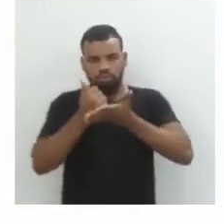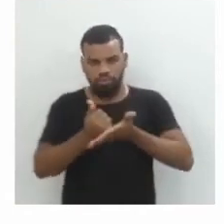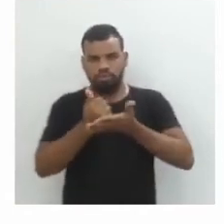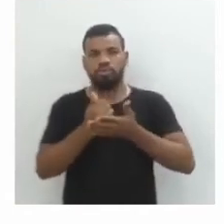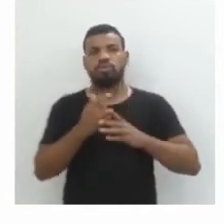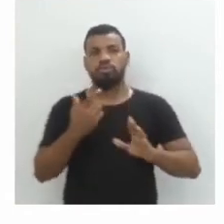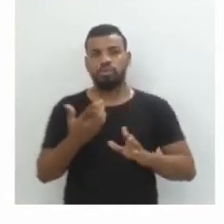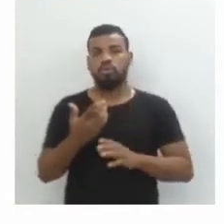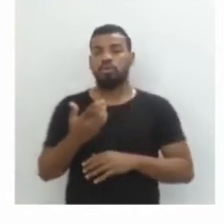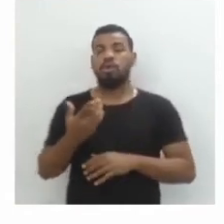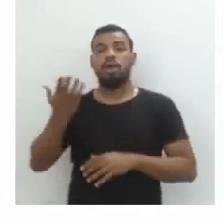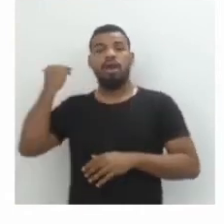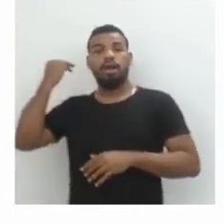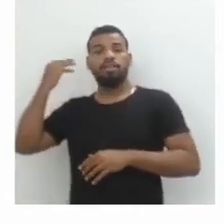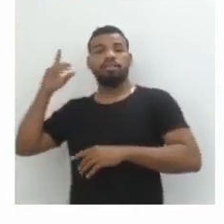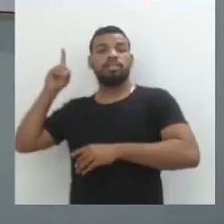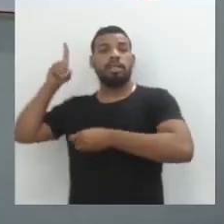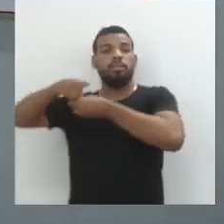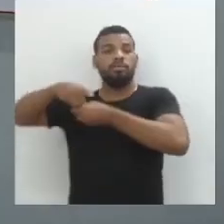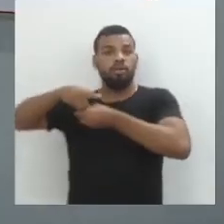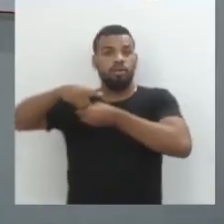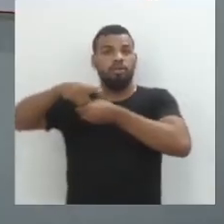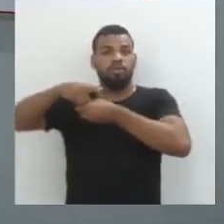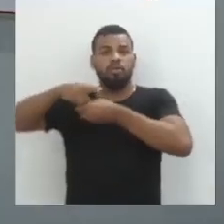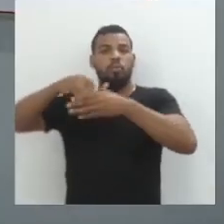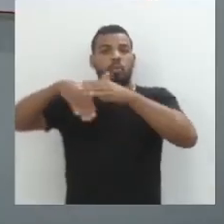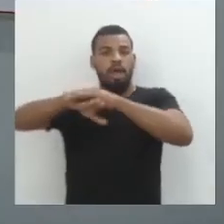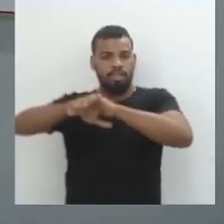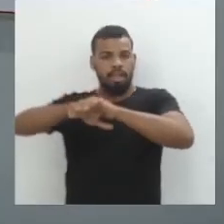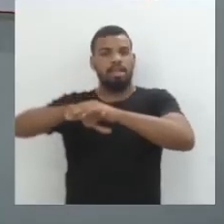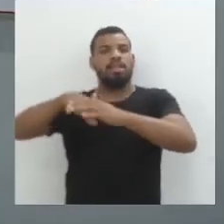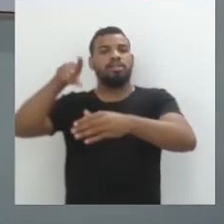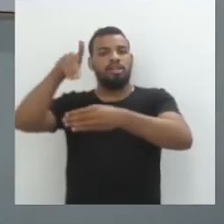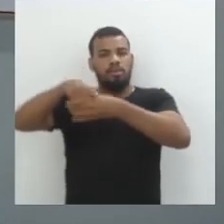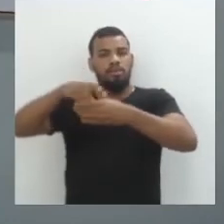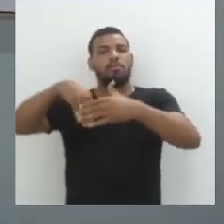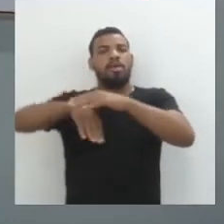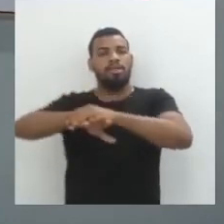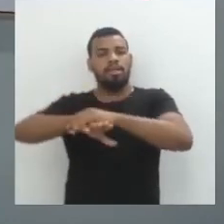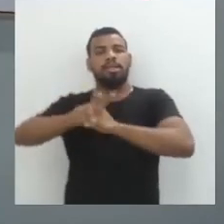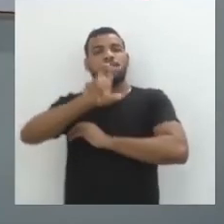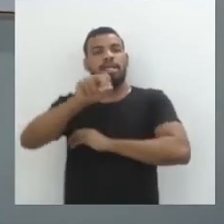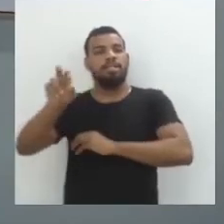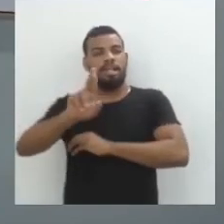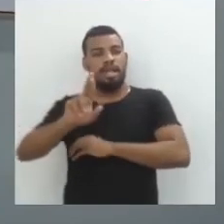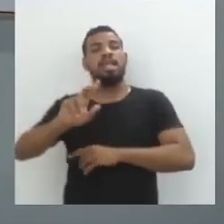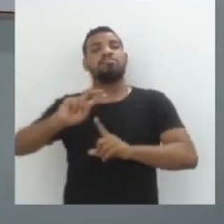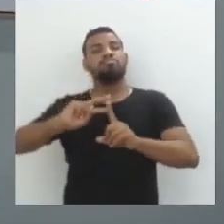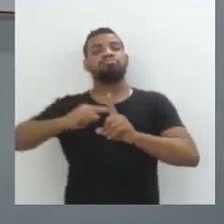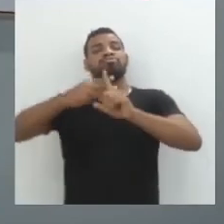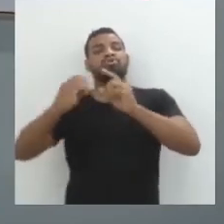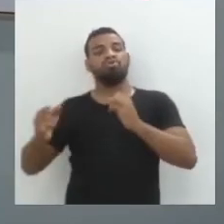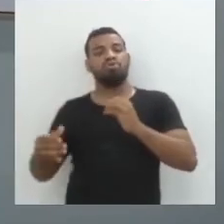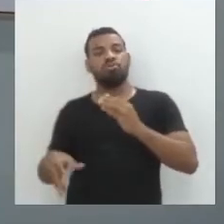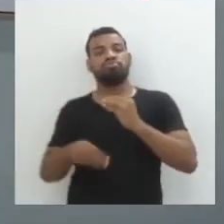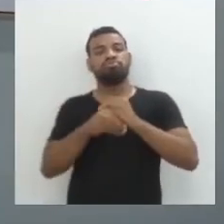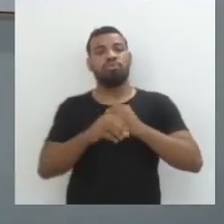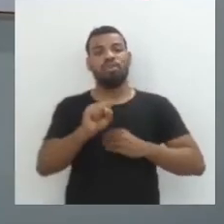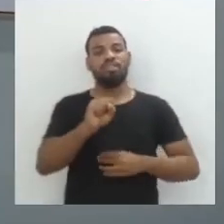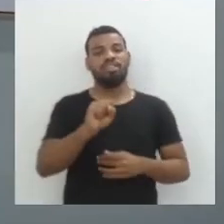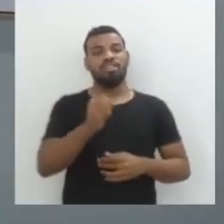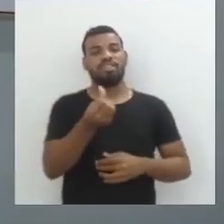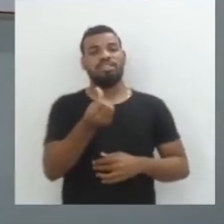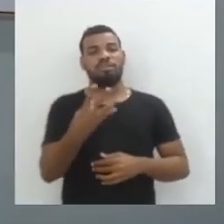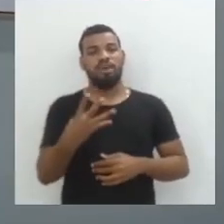observa que o capital que foi aplicado foi equivalente a R$,00. E